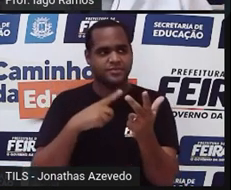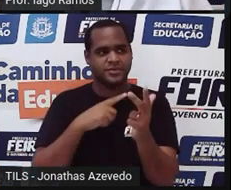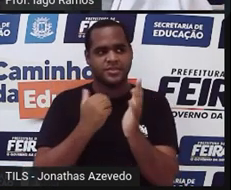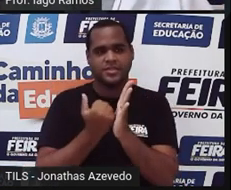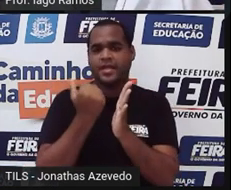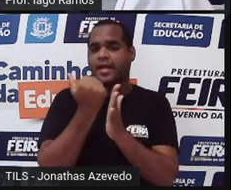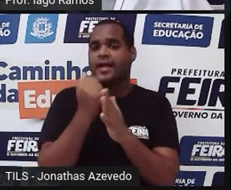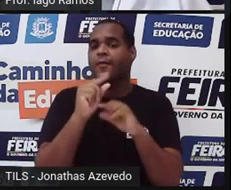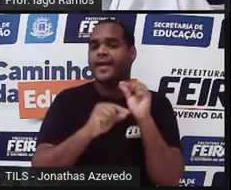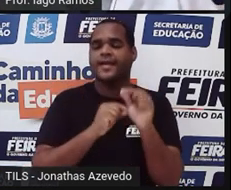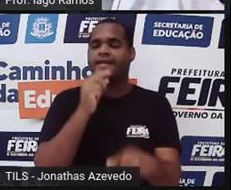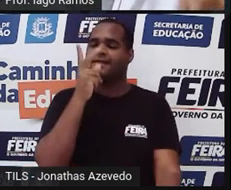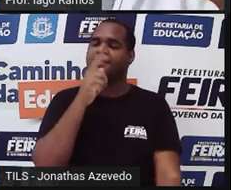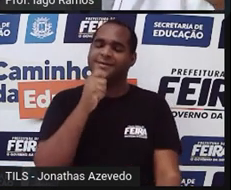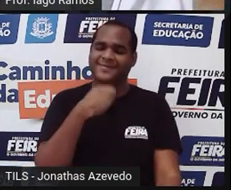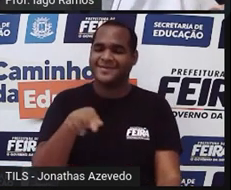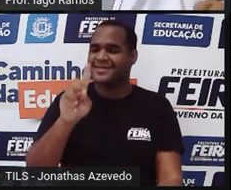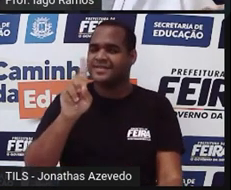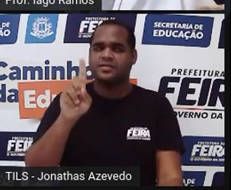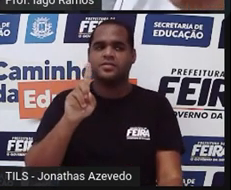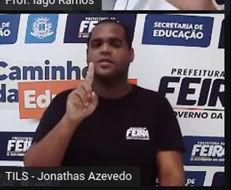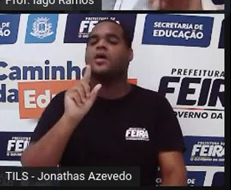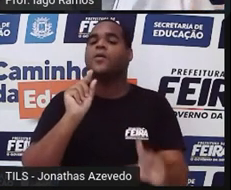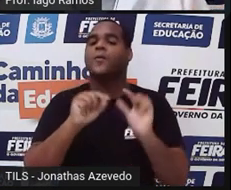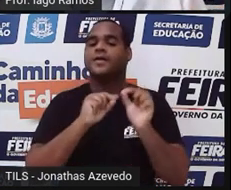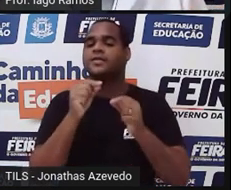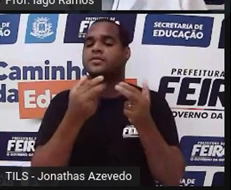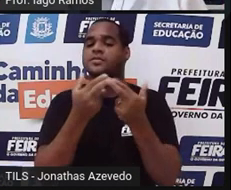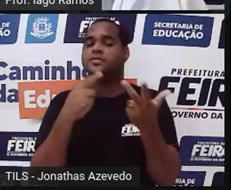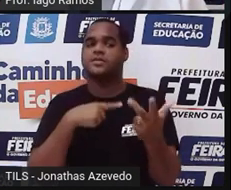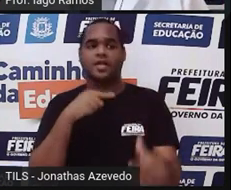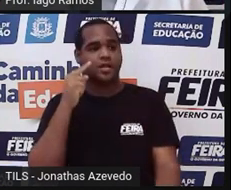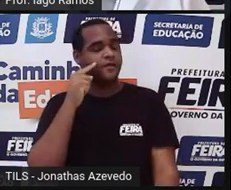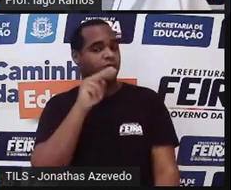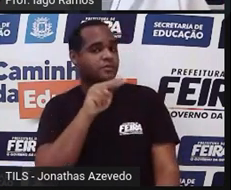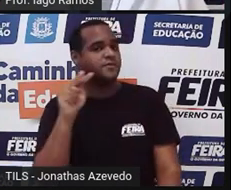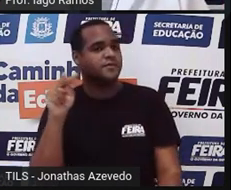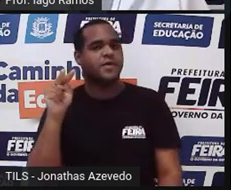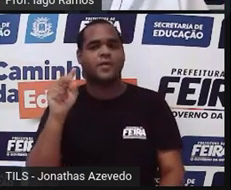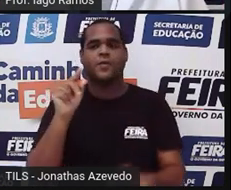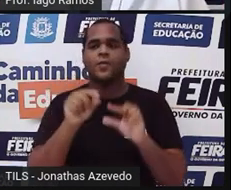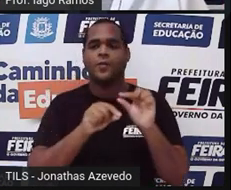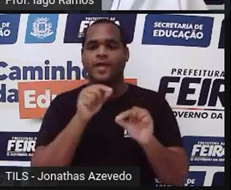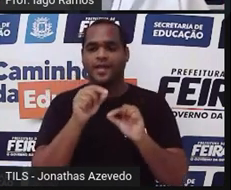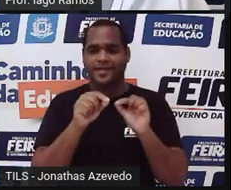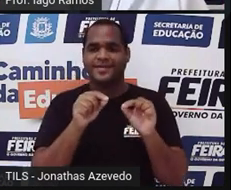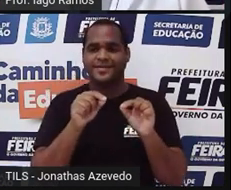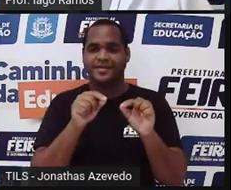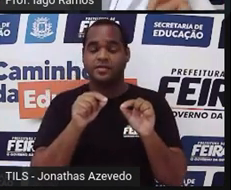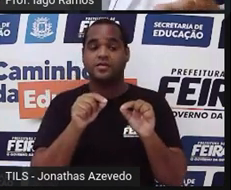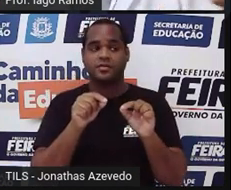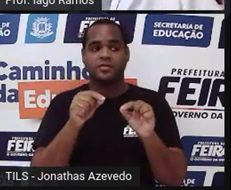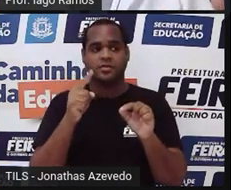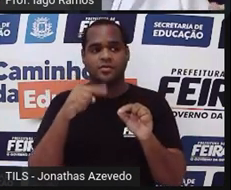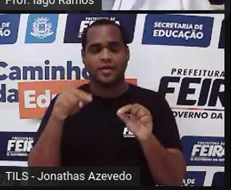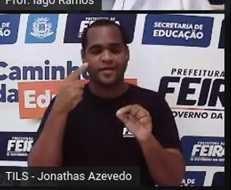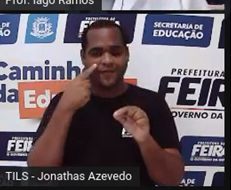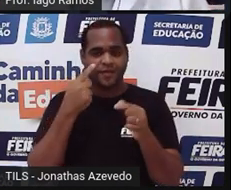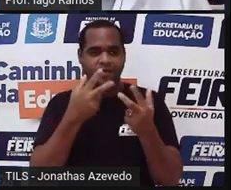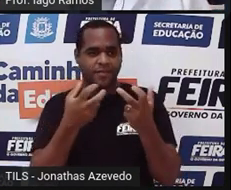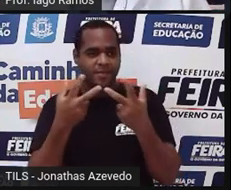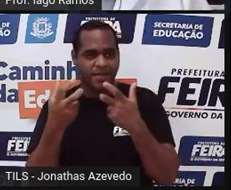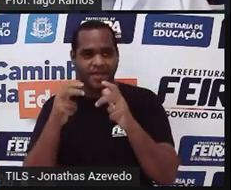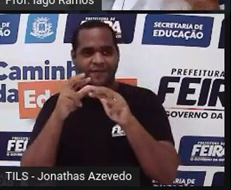demora, né? Porque o que foi que a gente viu por aqui, né? Sobre esse